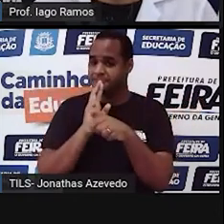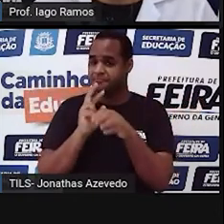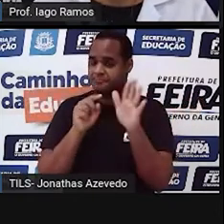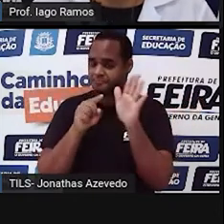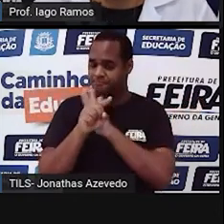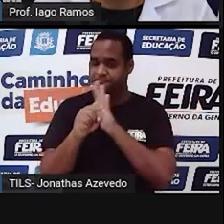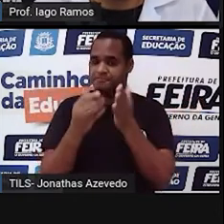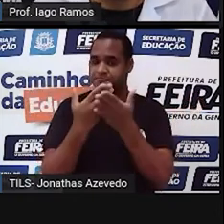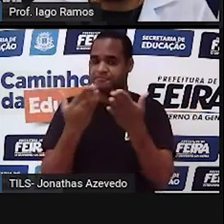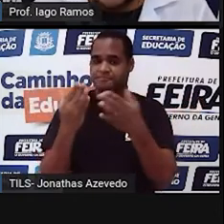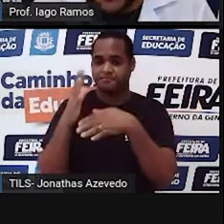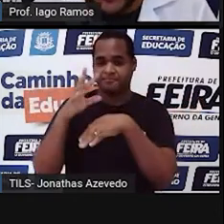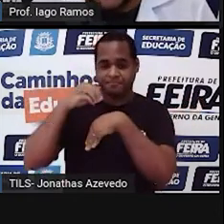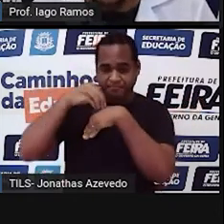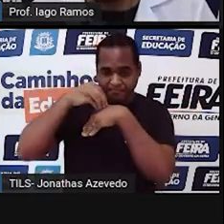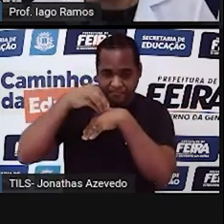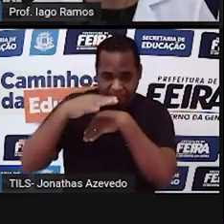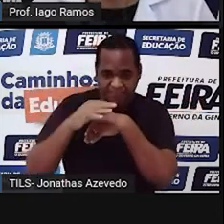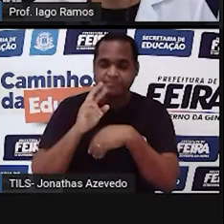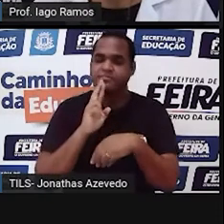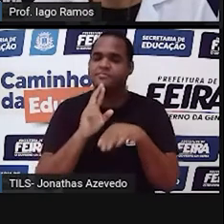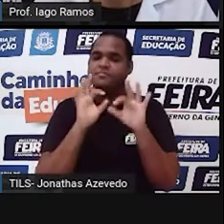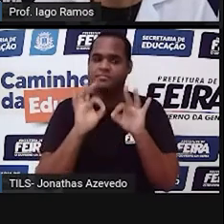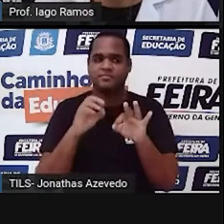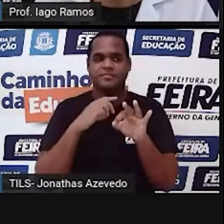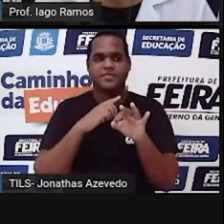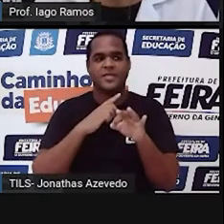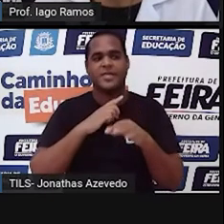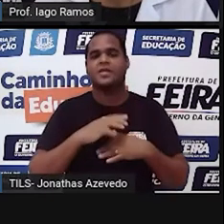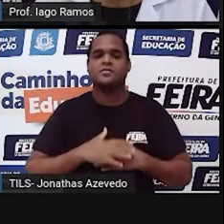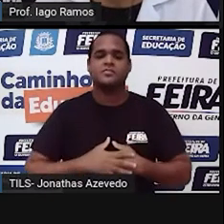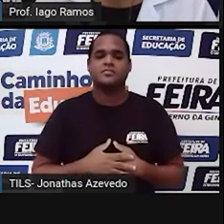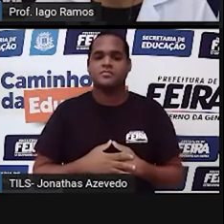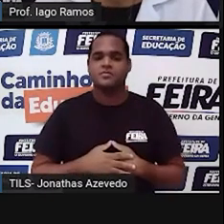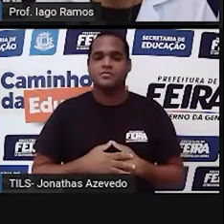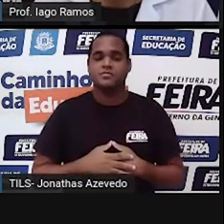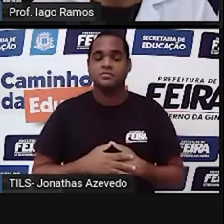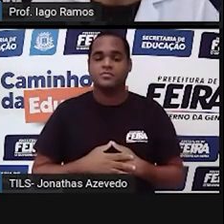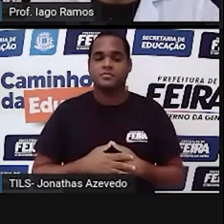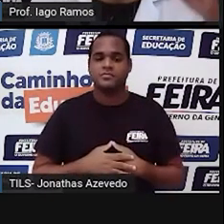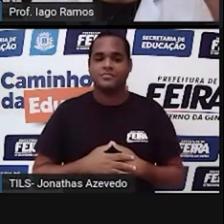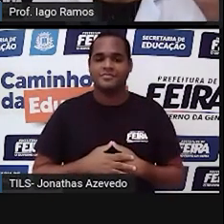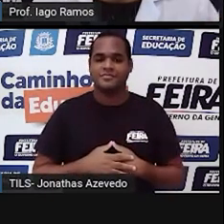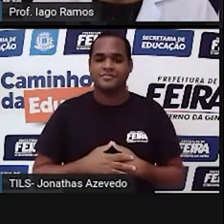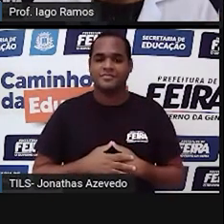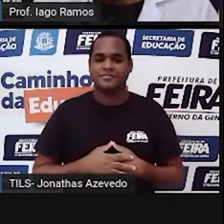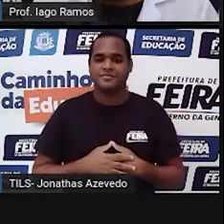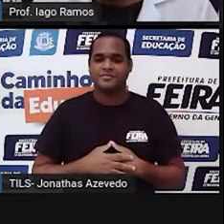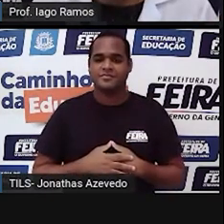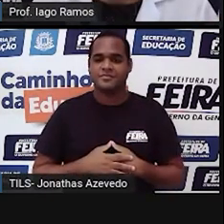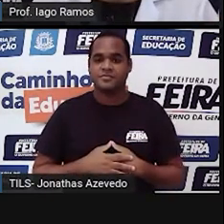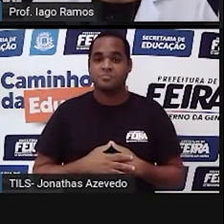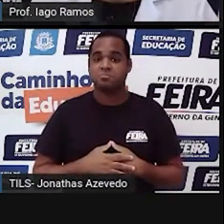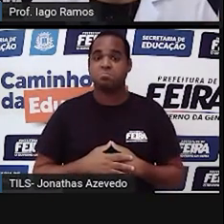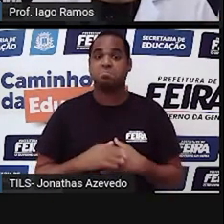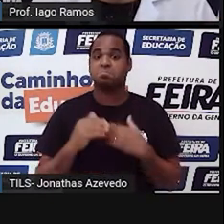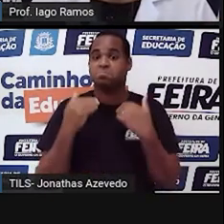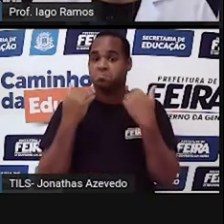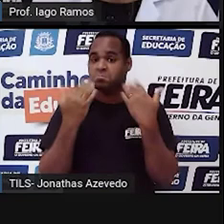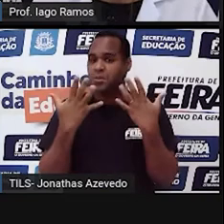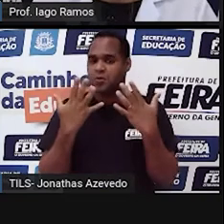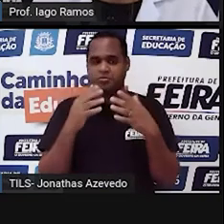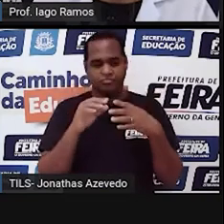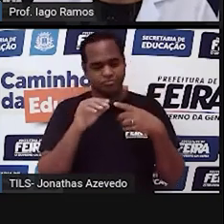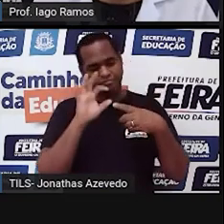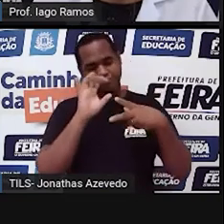A sua resposta. Olha só, interage comigo daí. Qual ou qual das